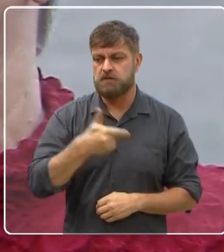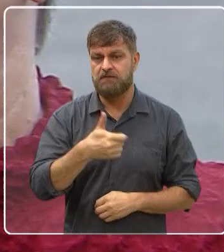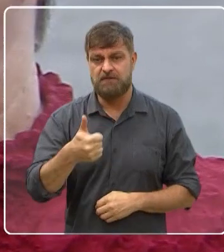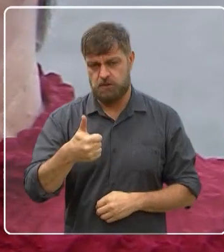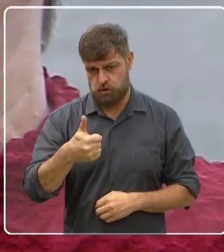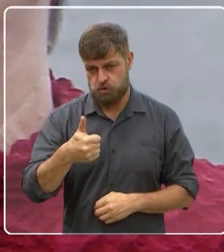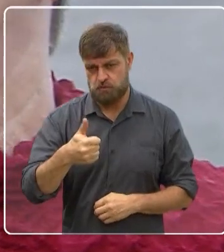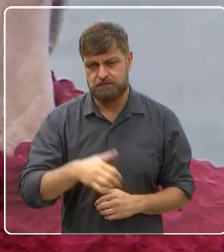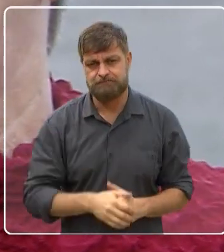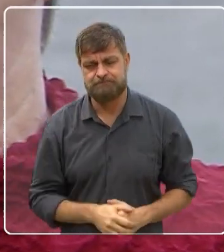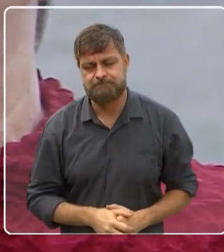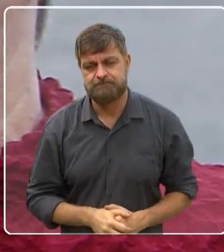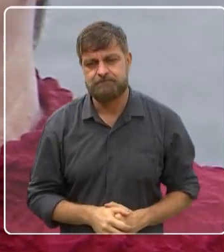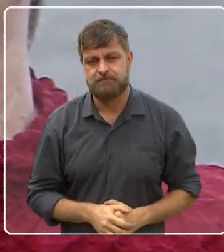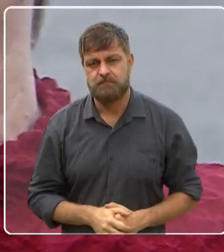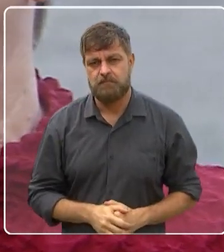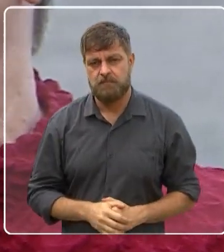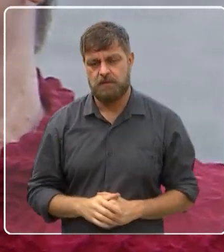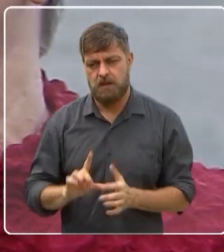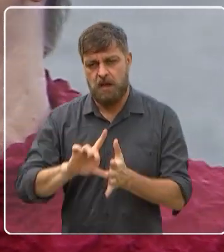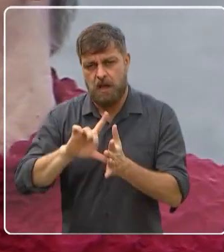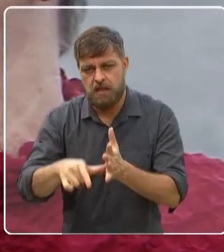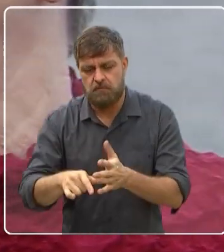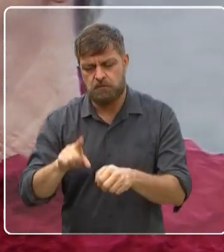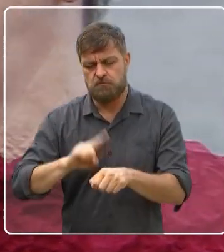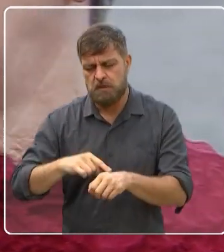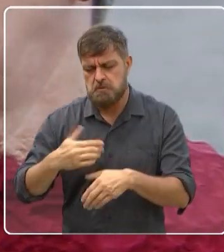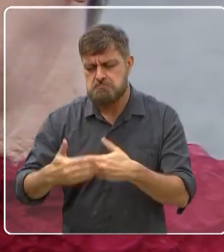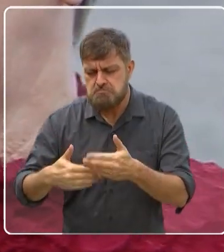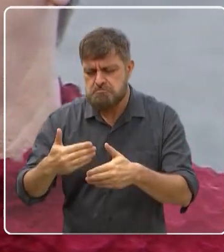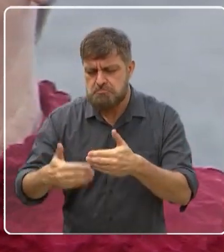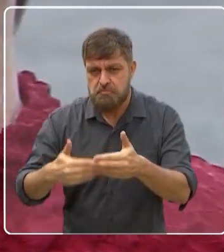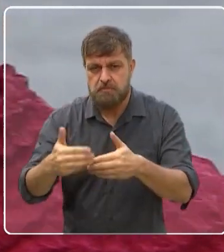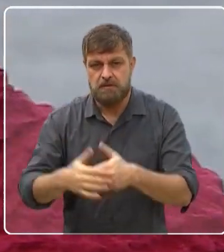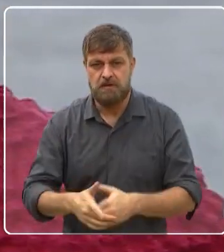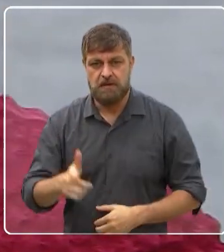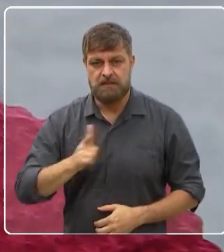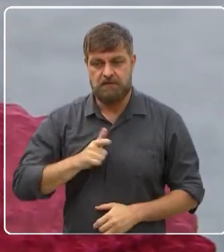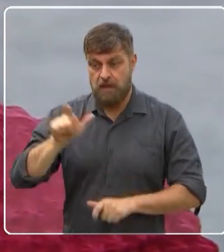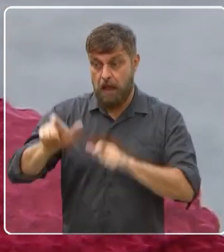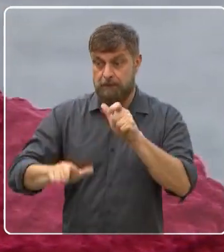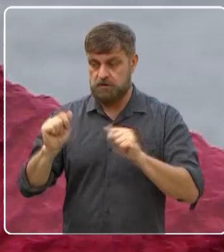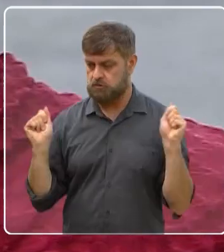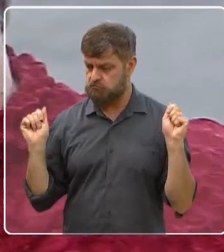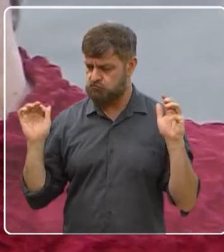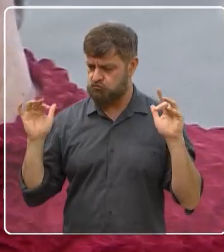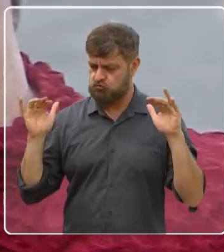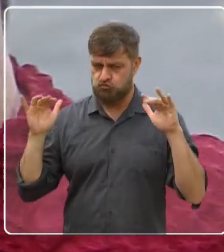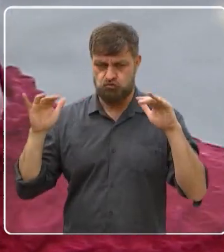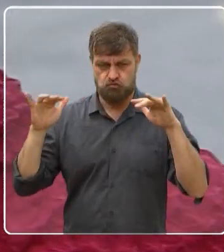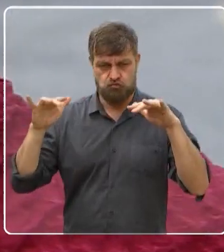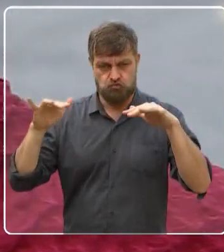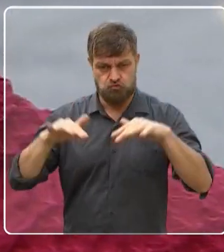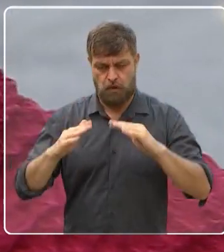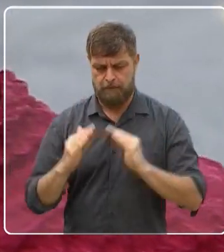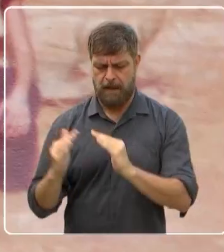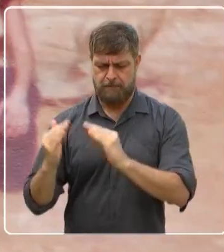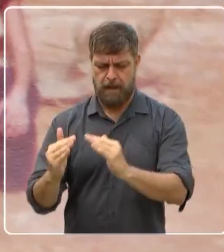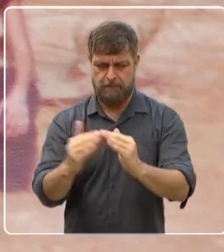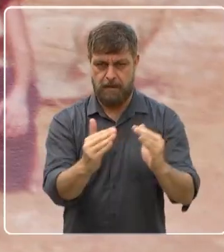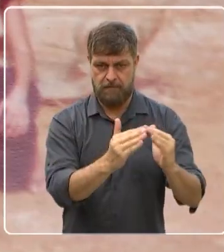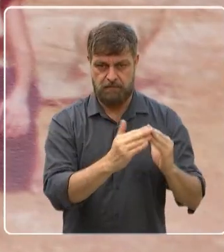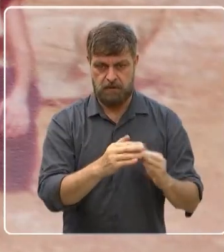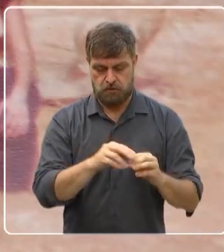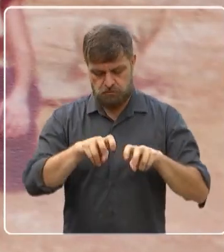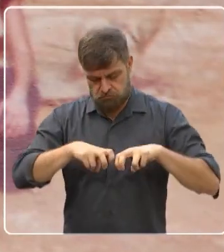anos e tinha, depois de um tempinho, morou outras pessoas por aqui. Então a gente se